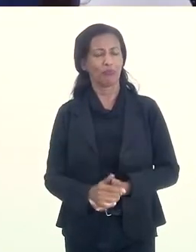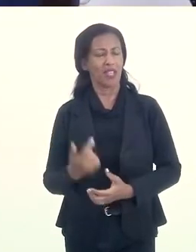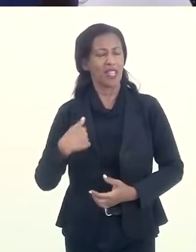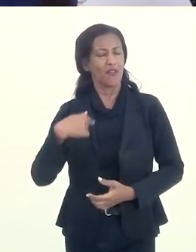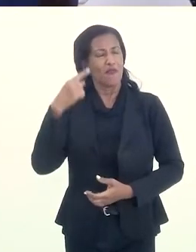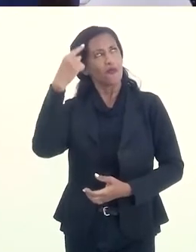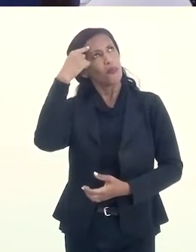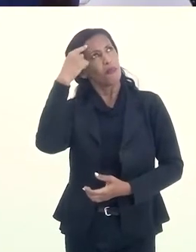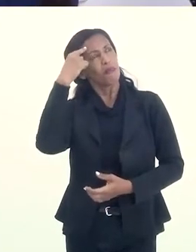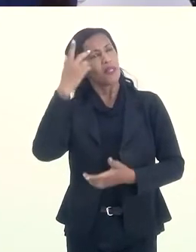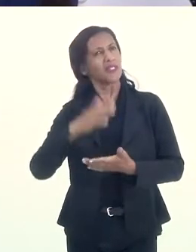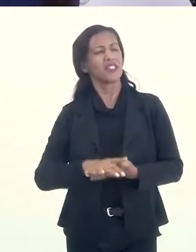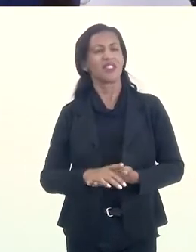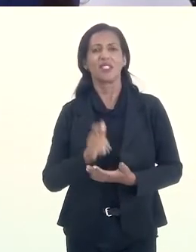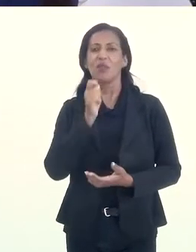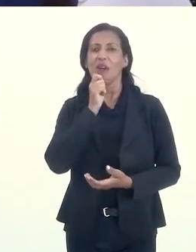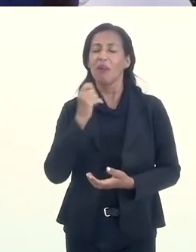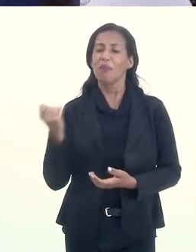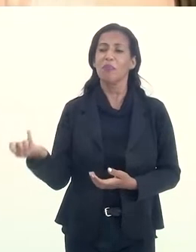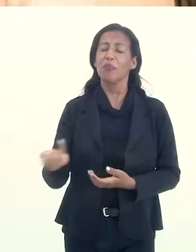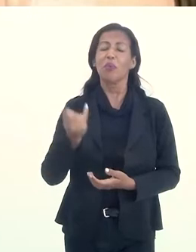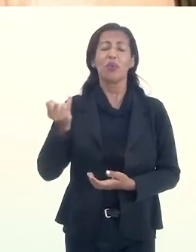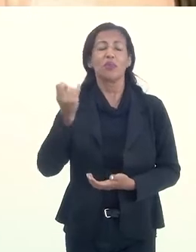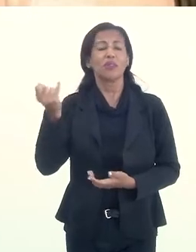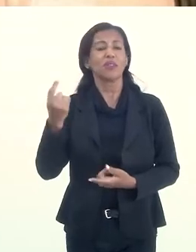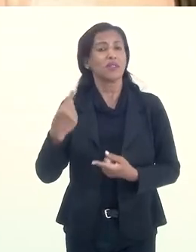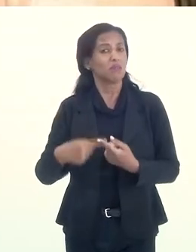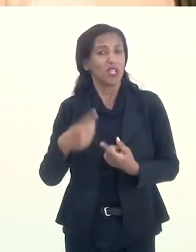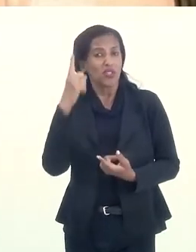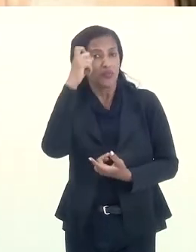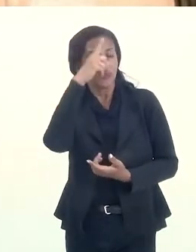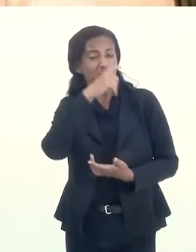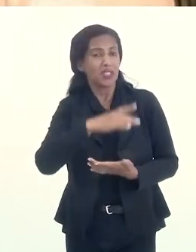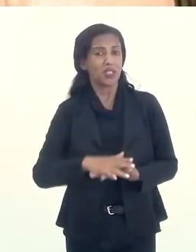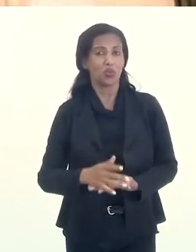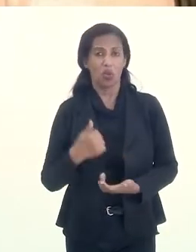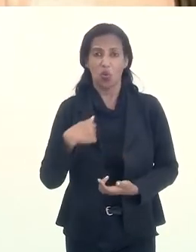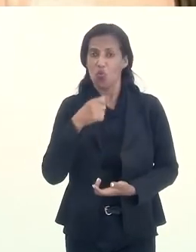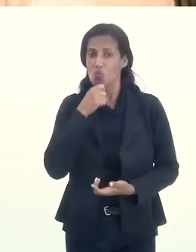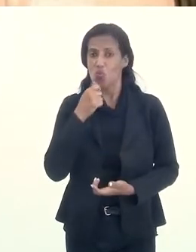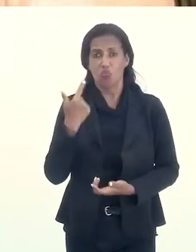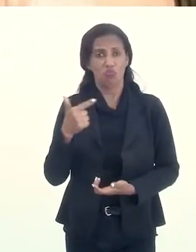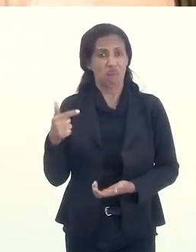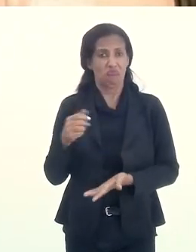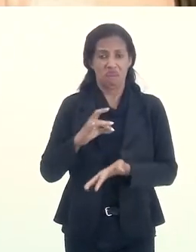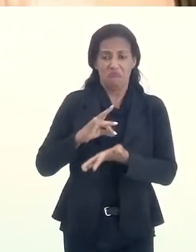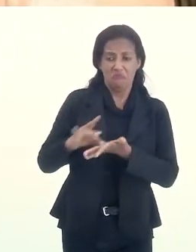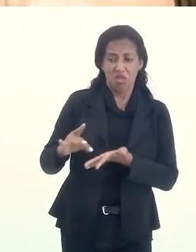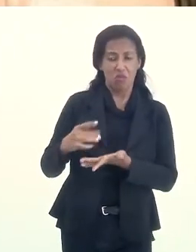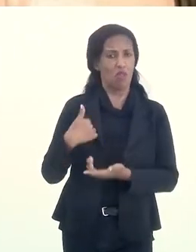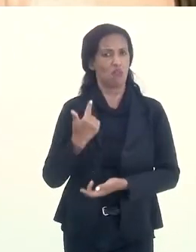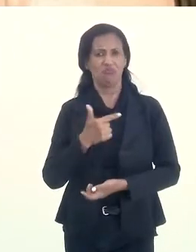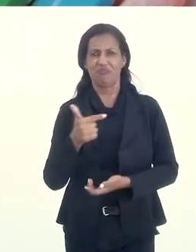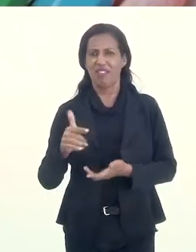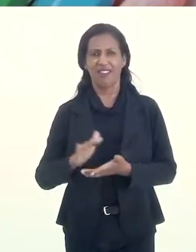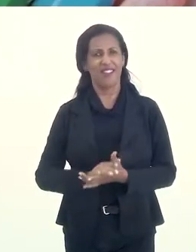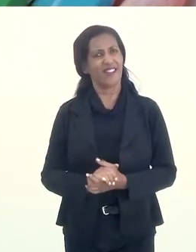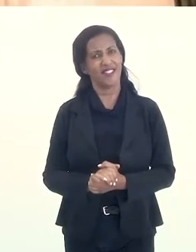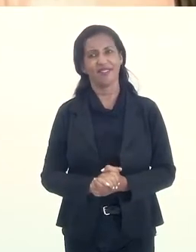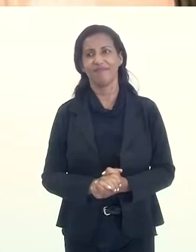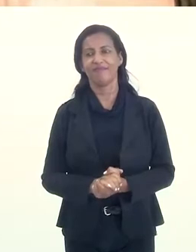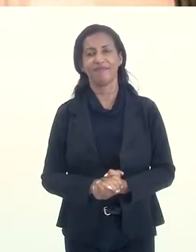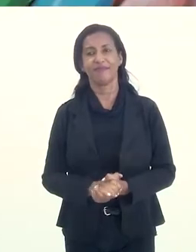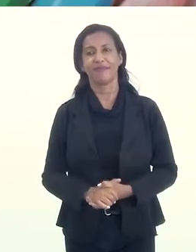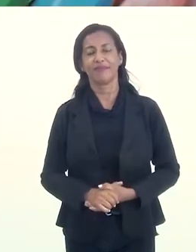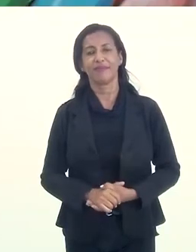bom! Às vezes eu fico pensando que não tem importância, porque é muito difícil você não ter inimigos, ser qualquer importante.